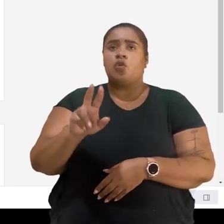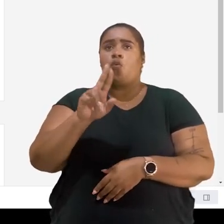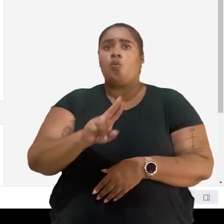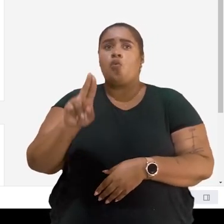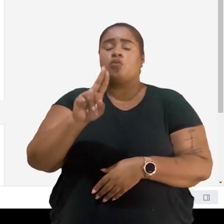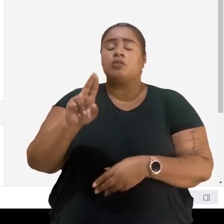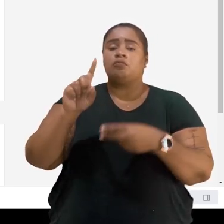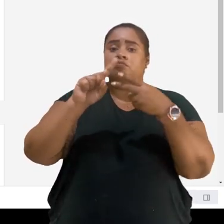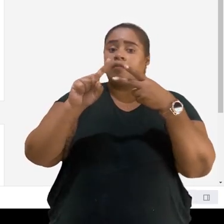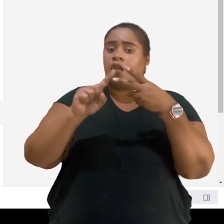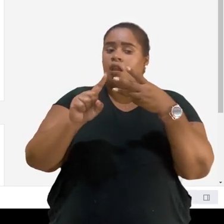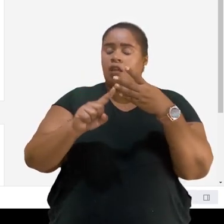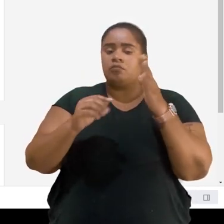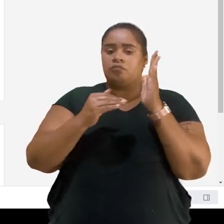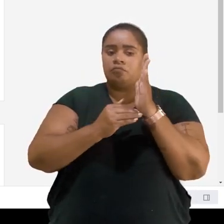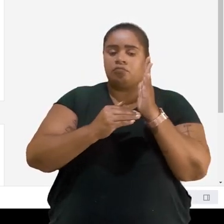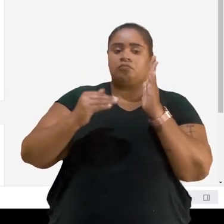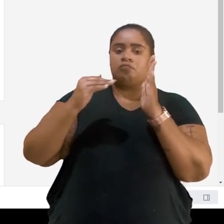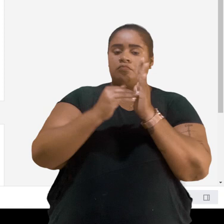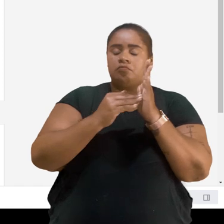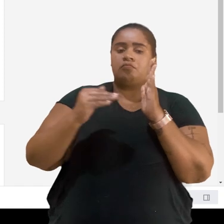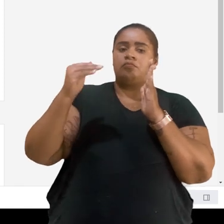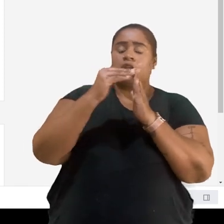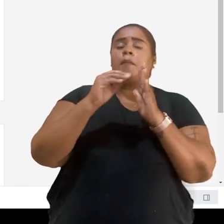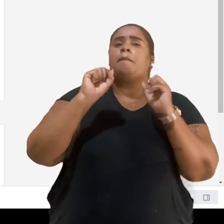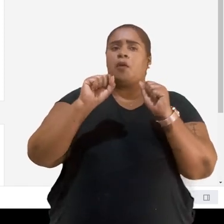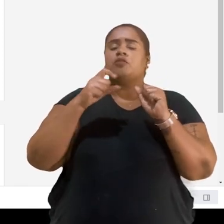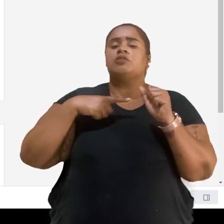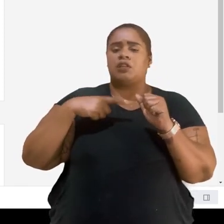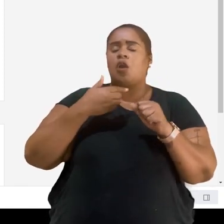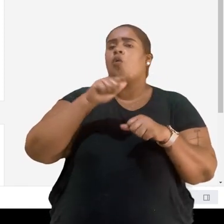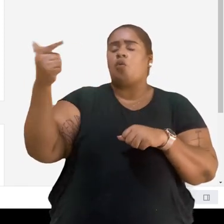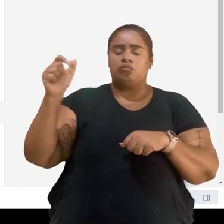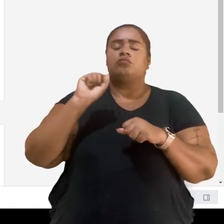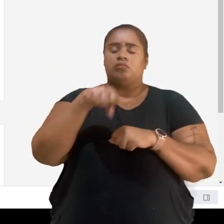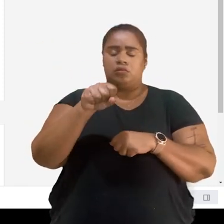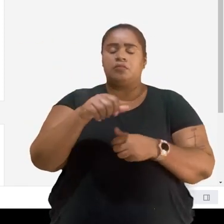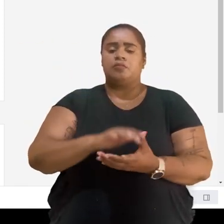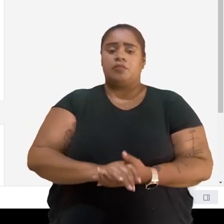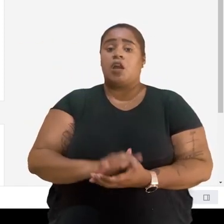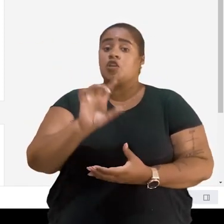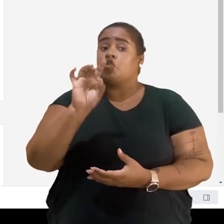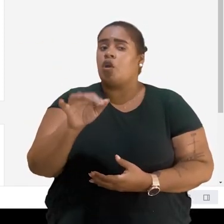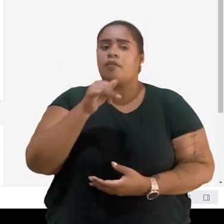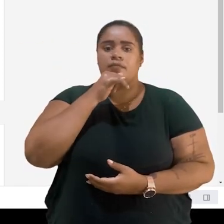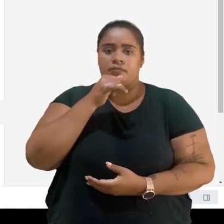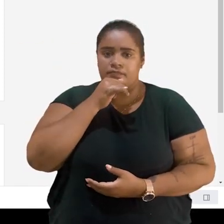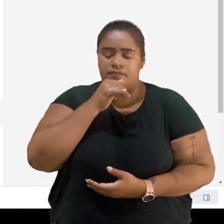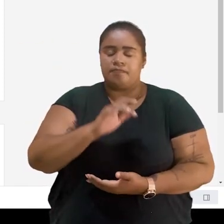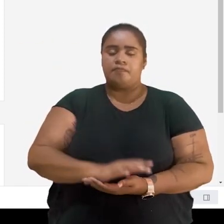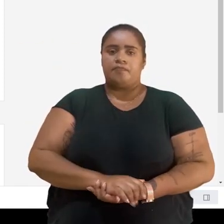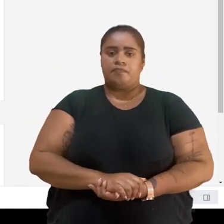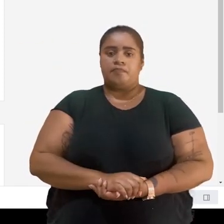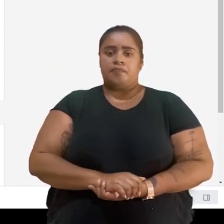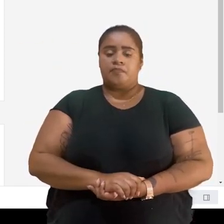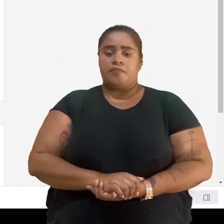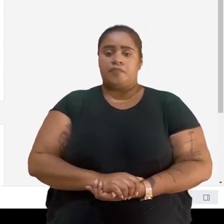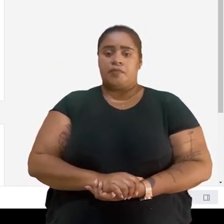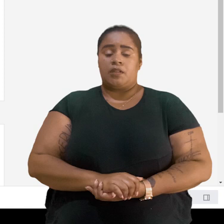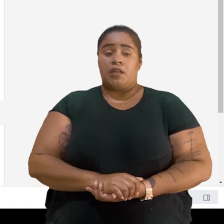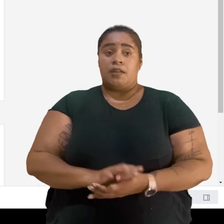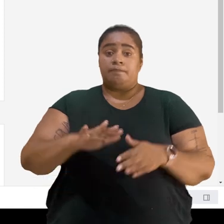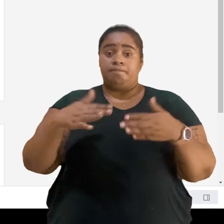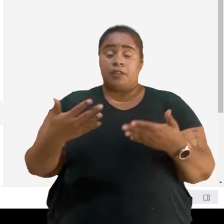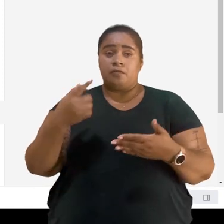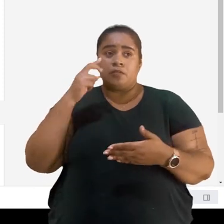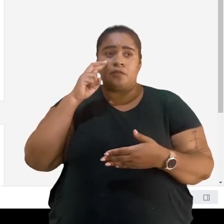vão colocar pelo menos três níveis, mas pode ter mais. Então este aqui é só um exemplo. Nesse